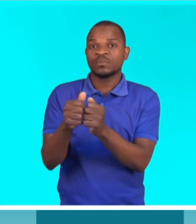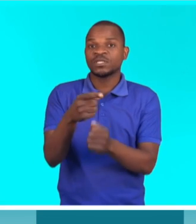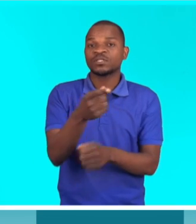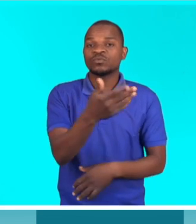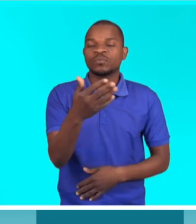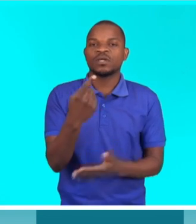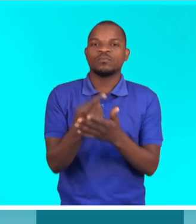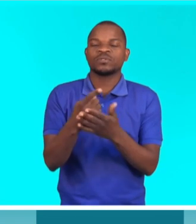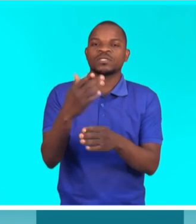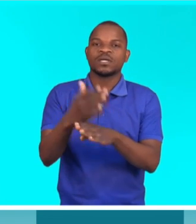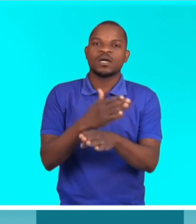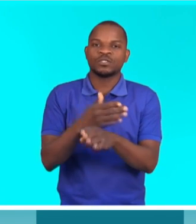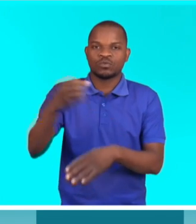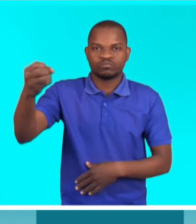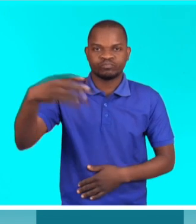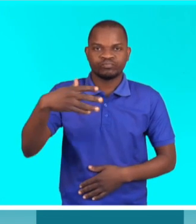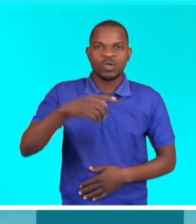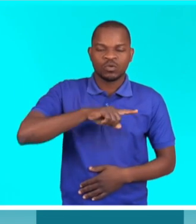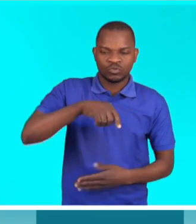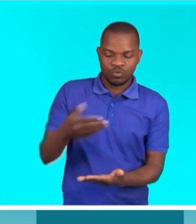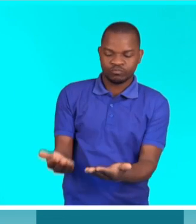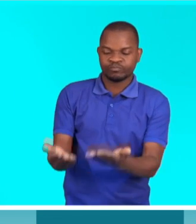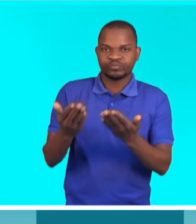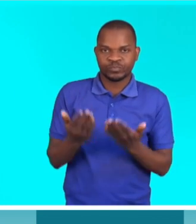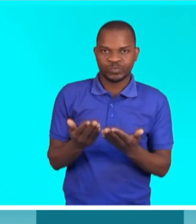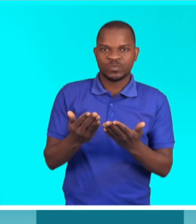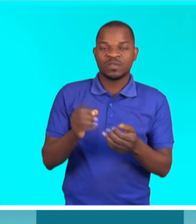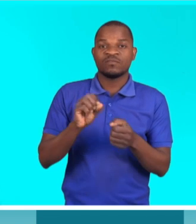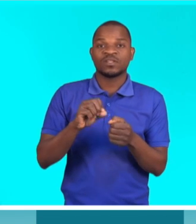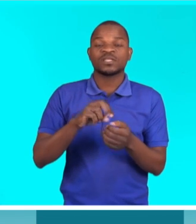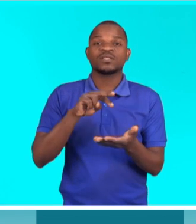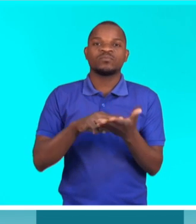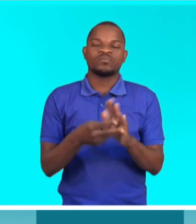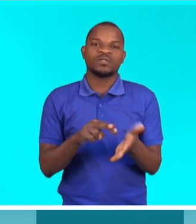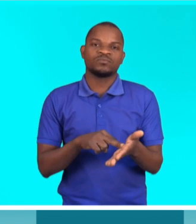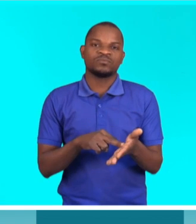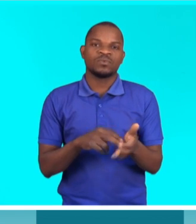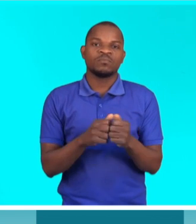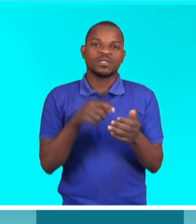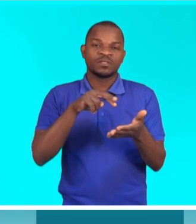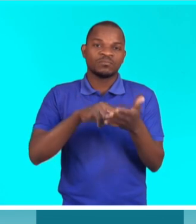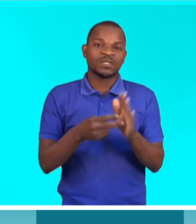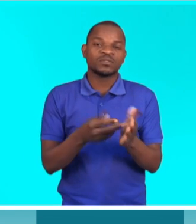Quando chega aqui, nós fazemos o plano de acordo com o per capita, que é a quantidade